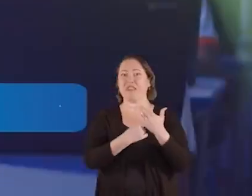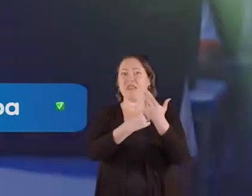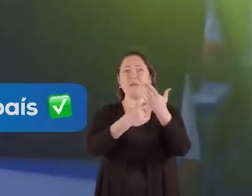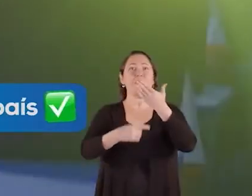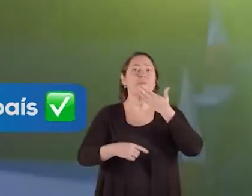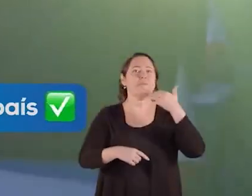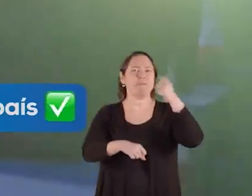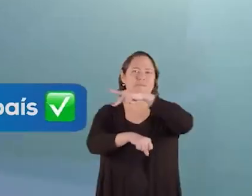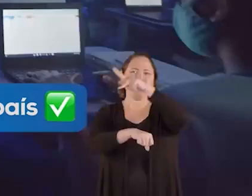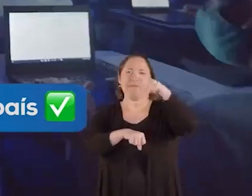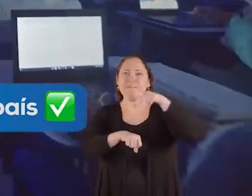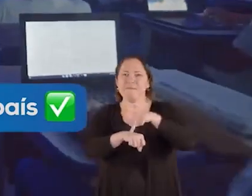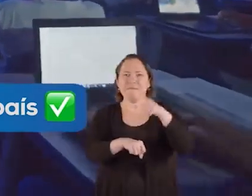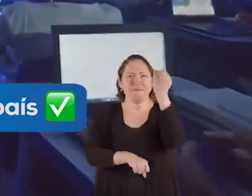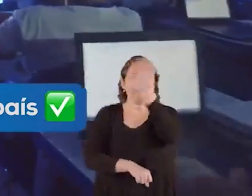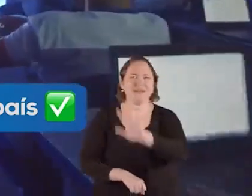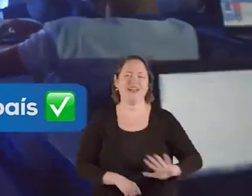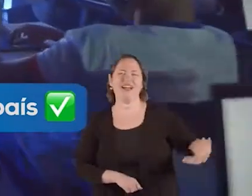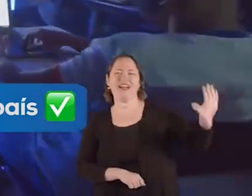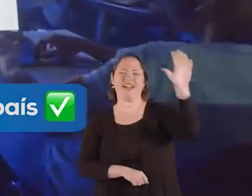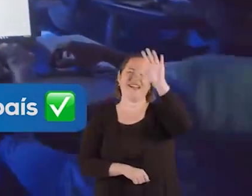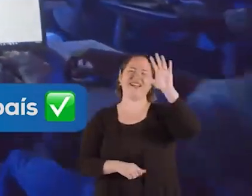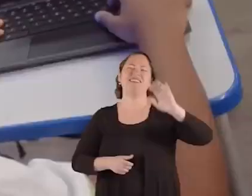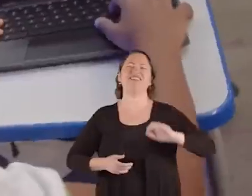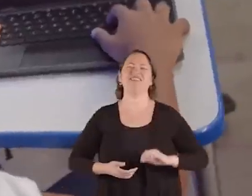com mais tecnologia do país. Receba!